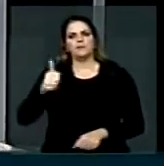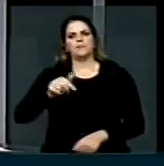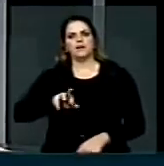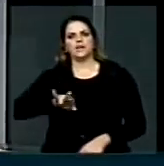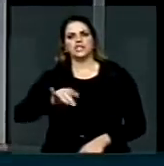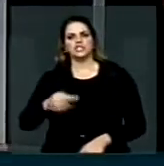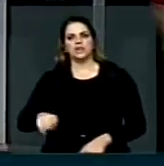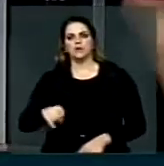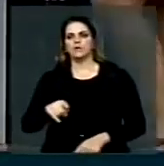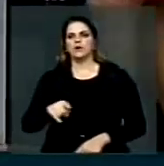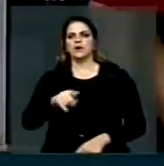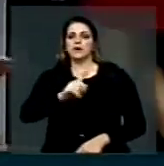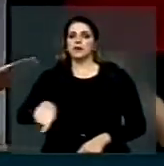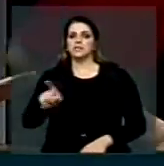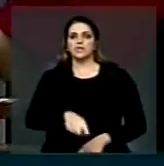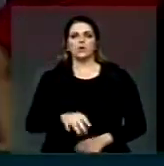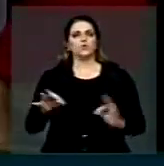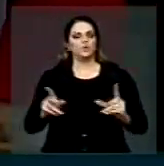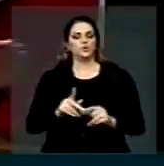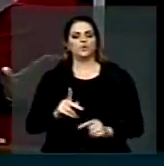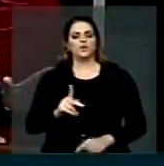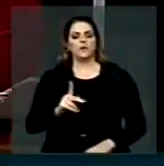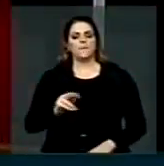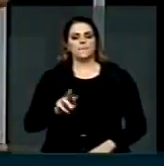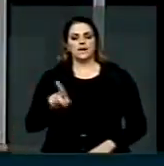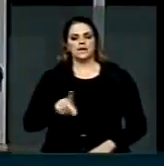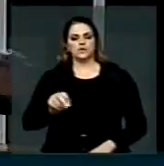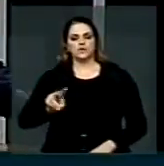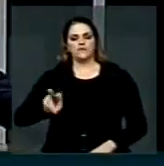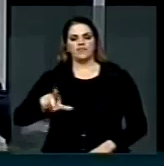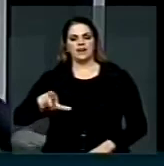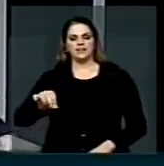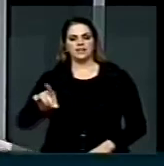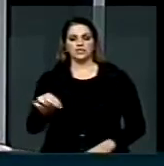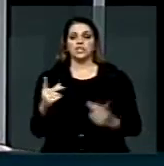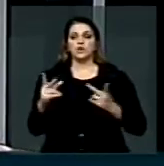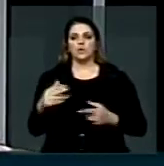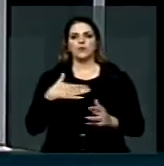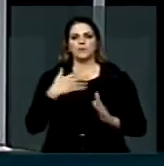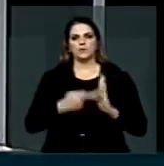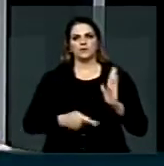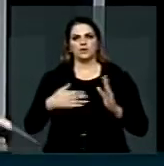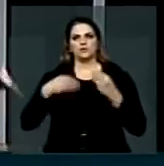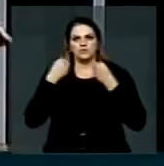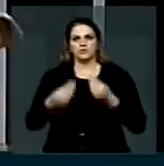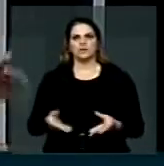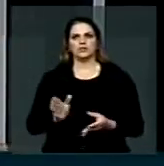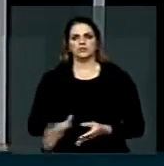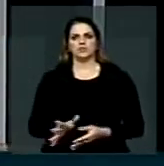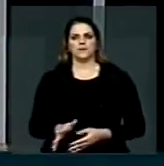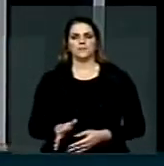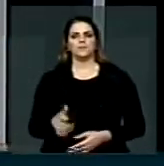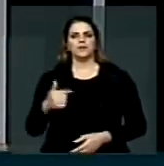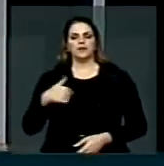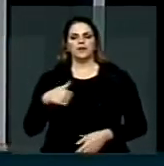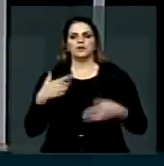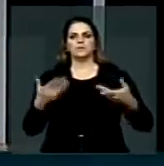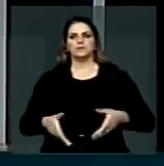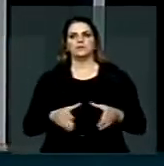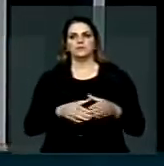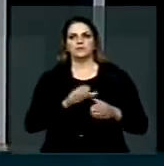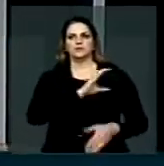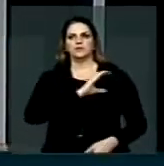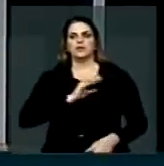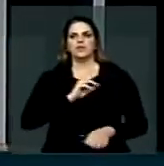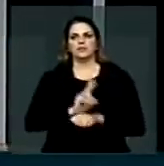com o prazo para validade. Exatamente igual a um projeto que eu apresentei nesta casa, na qualidade de membro da